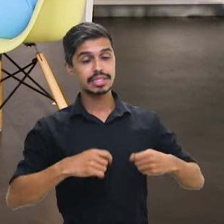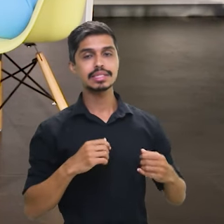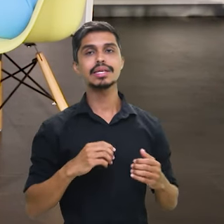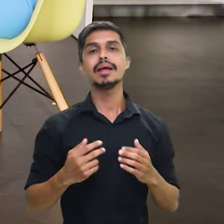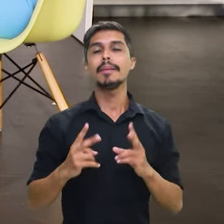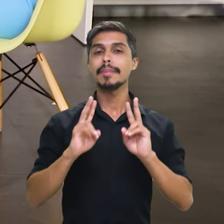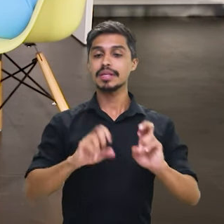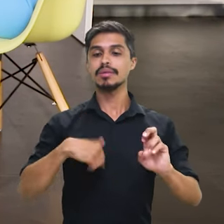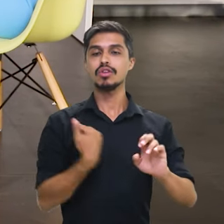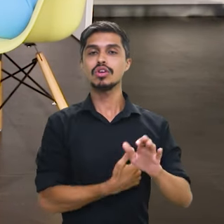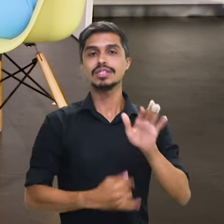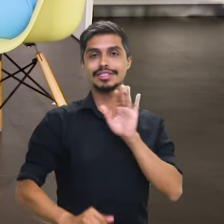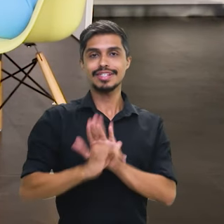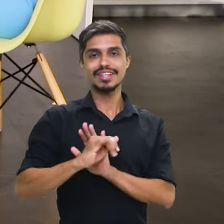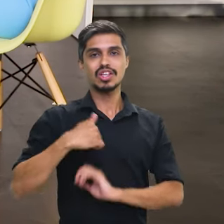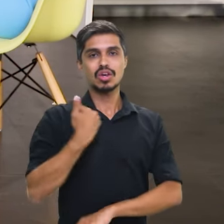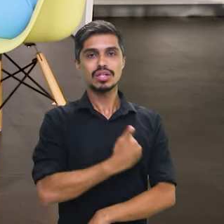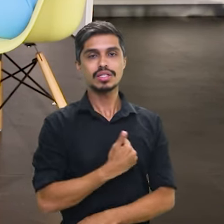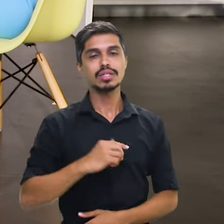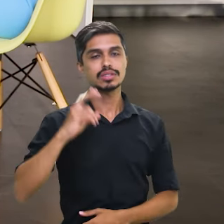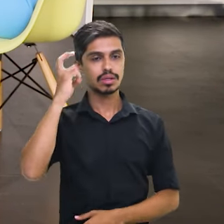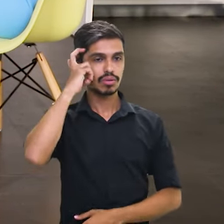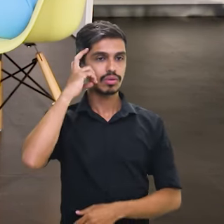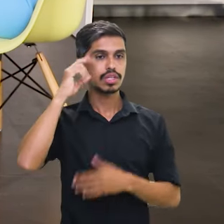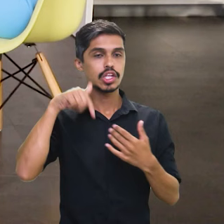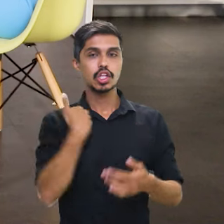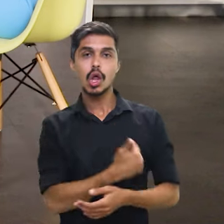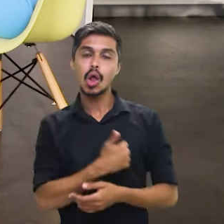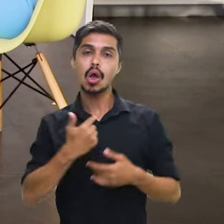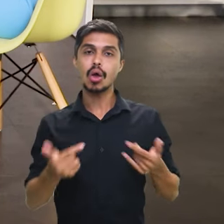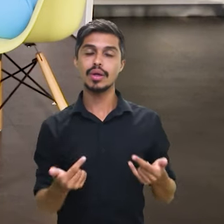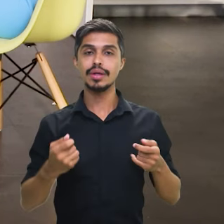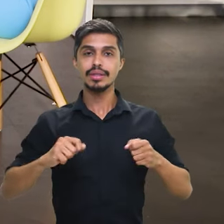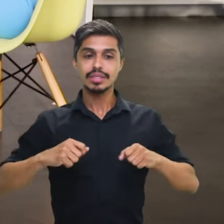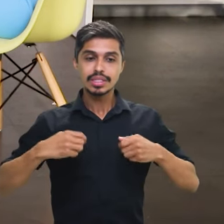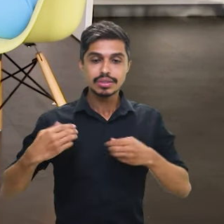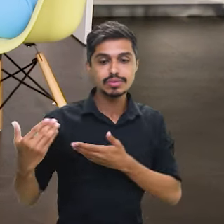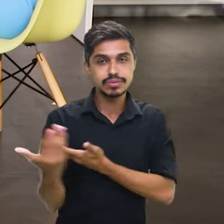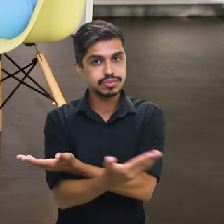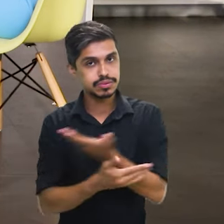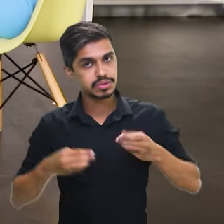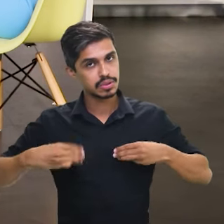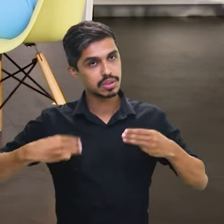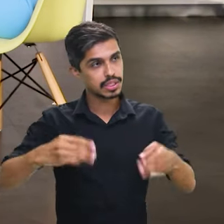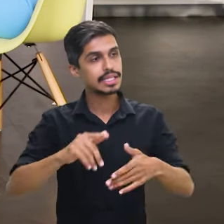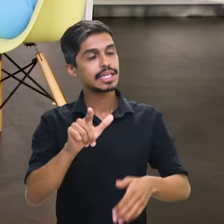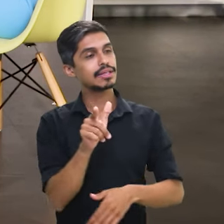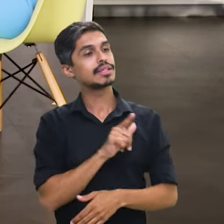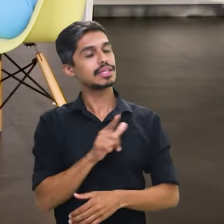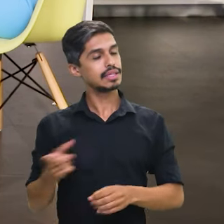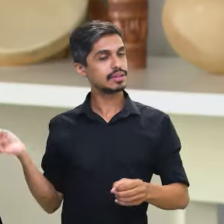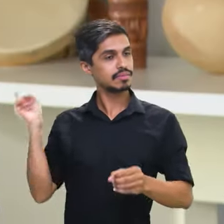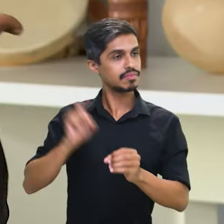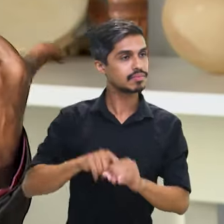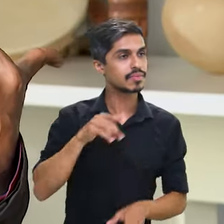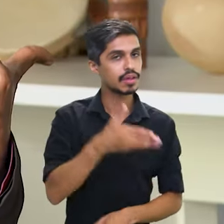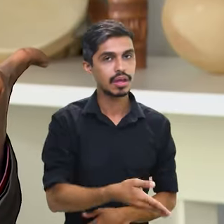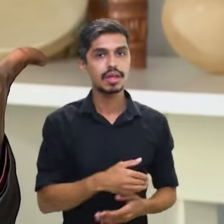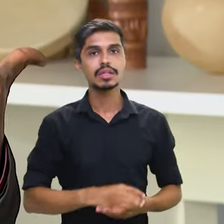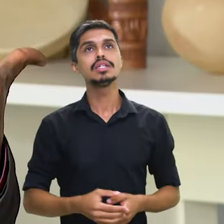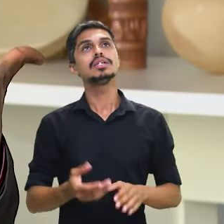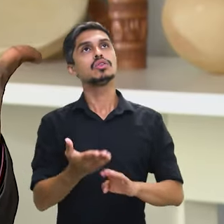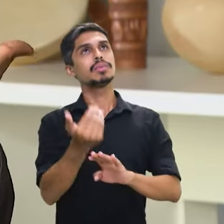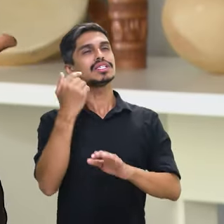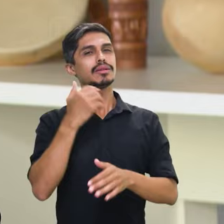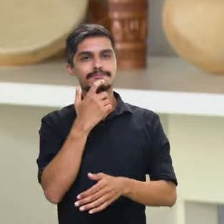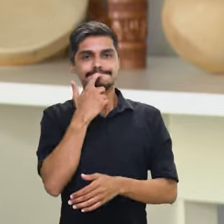nossa identidade, à nossa cultura. E é por essa integração transversal dos ministérios que nós vamos voltar a ter isso. Nós já tivemos